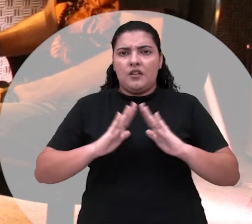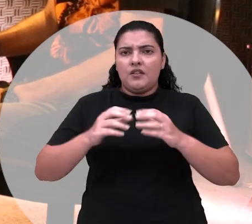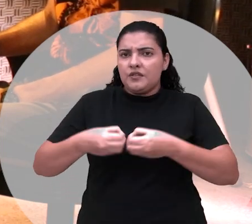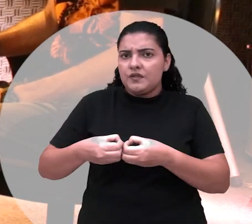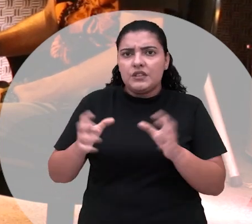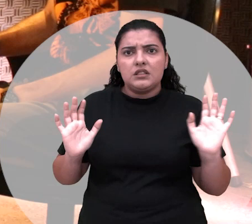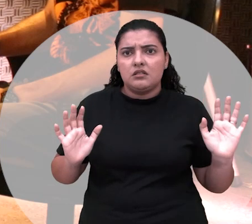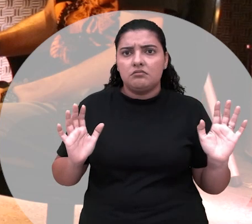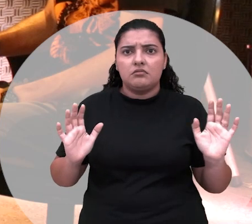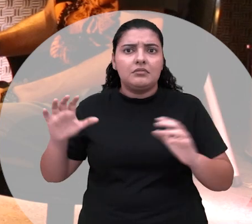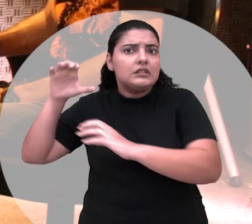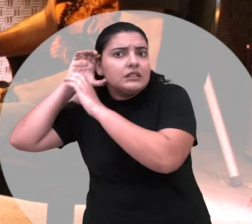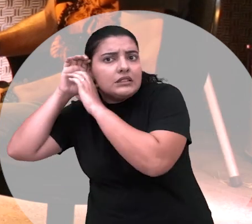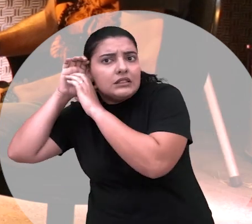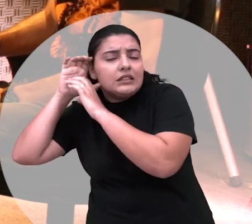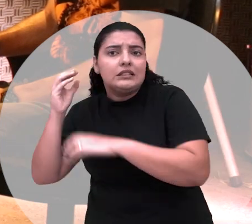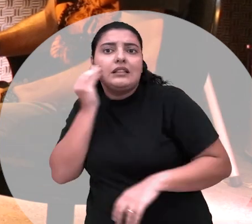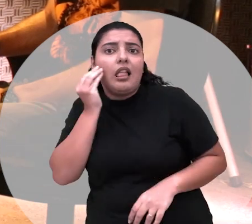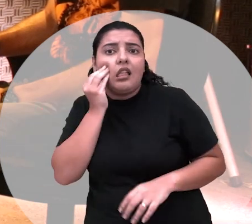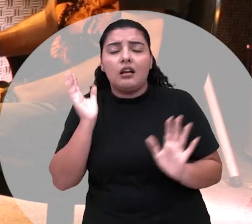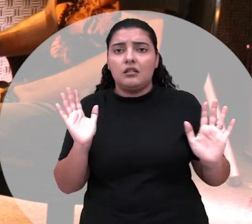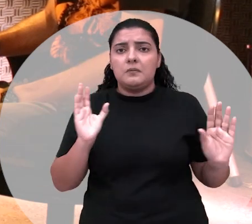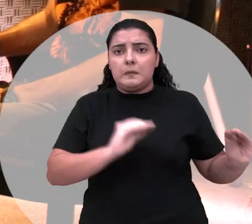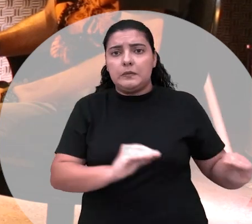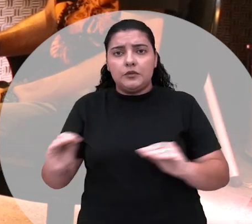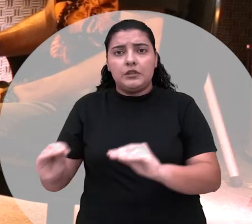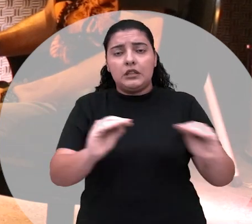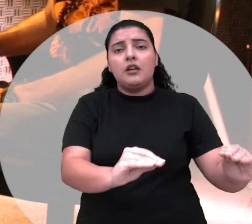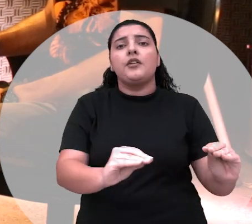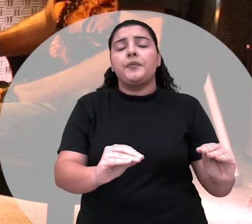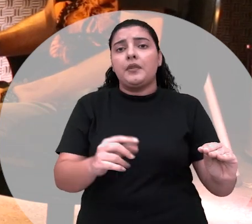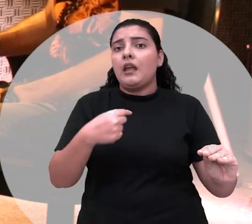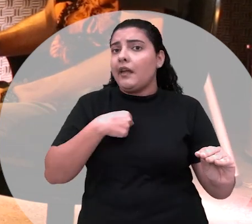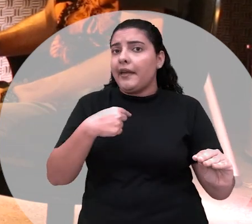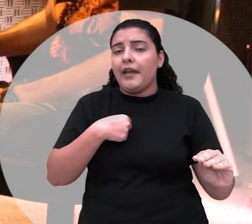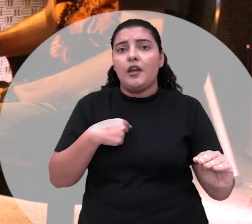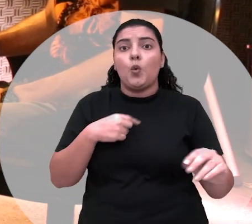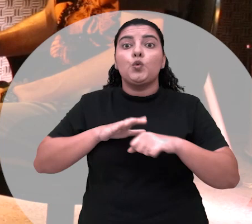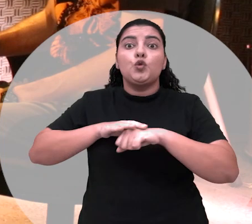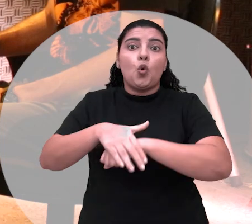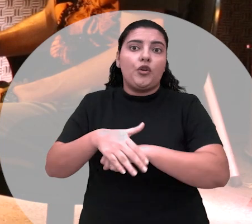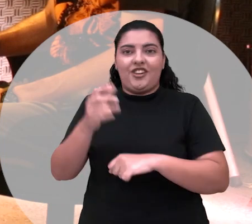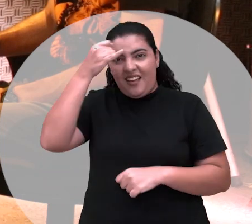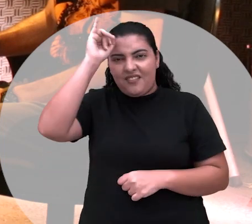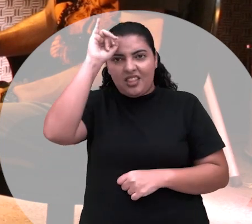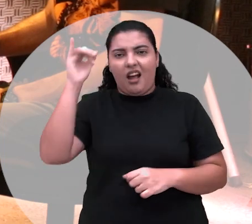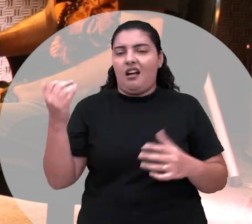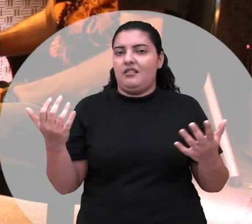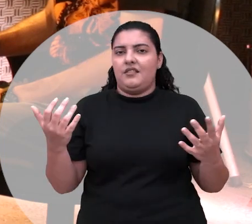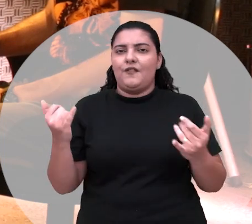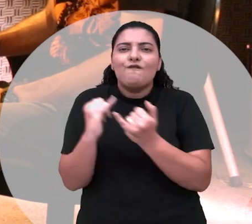escutando na parede. Porque até a minha mudança, quando eu ia fazer lá, eu fazia à noite, por